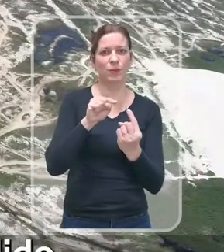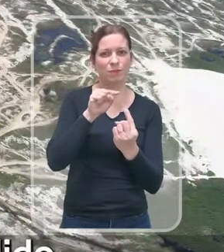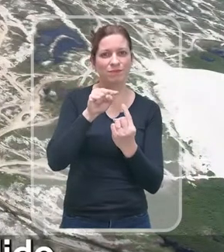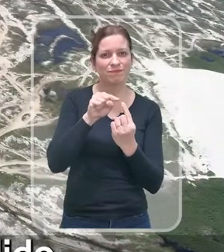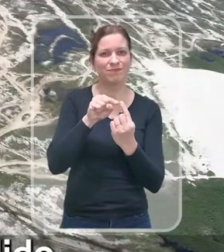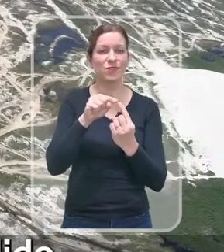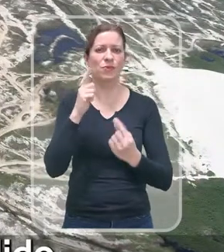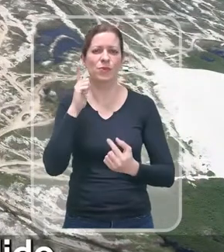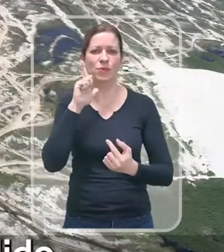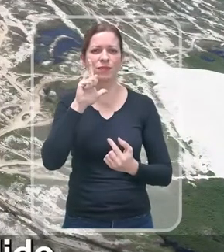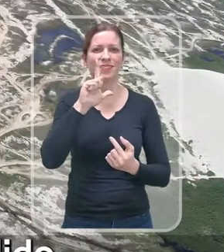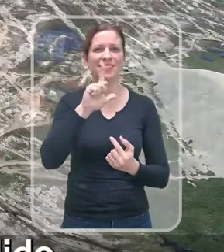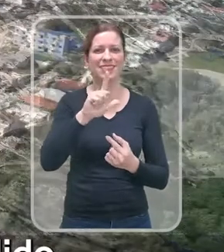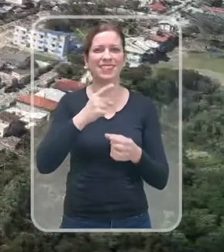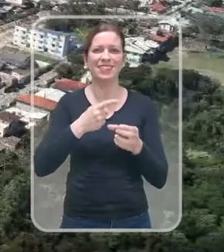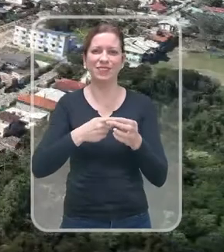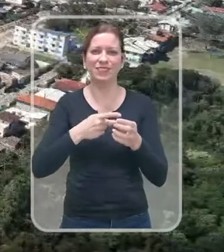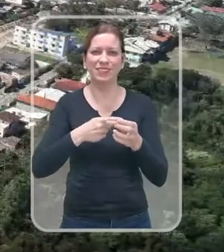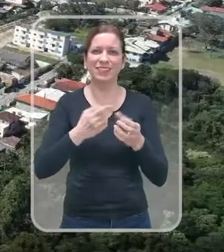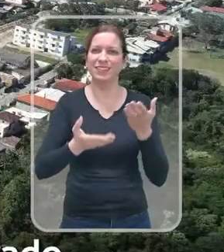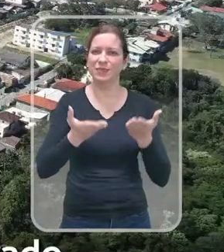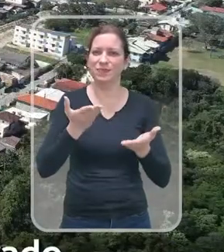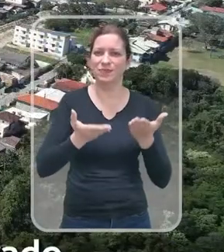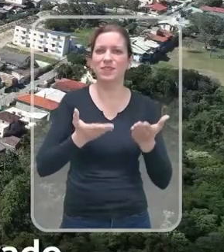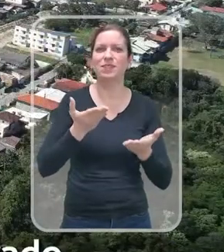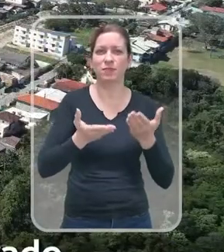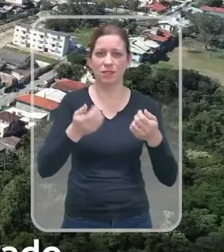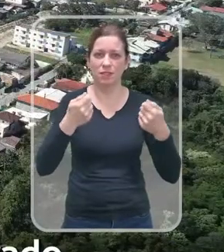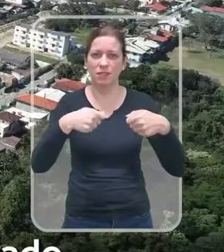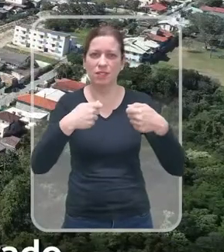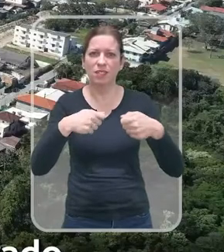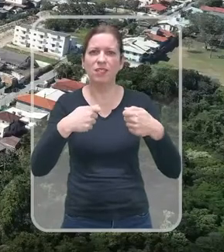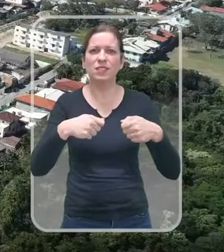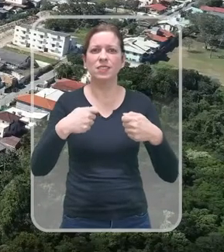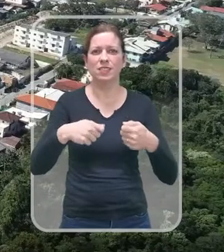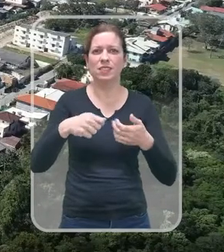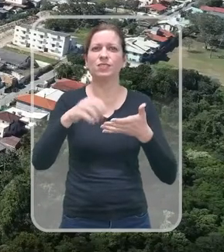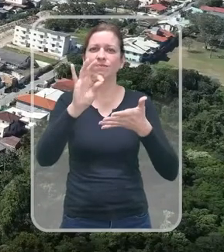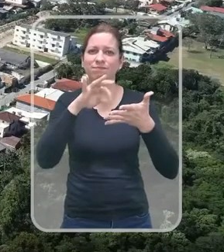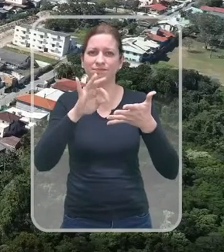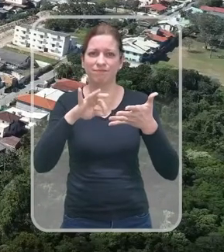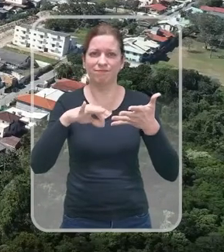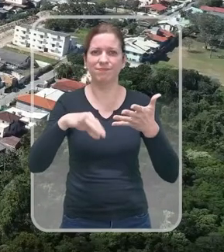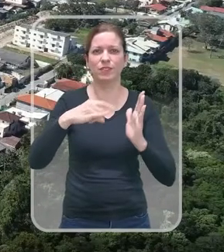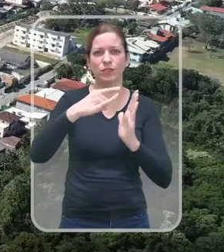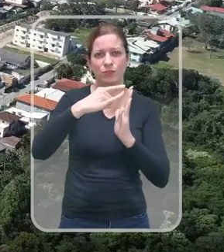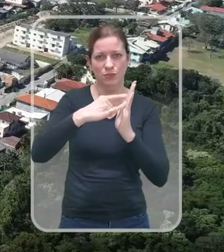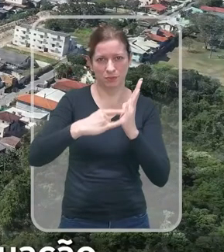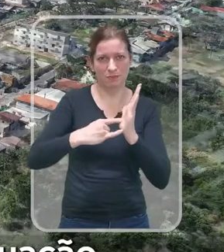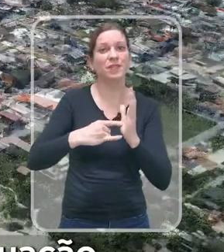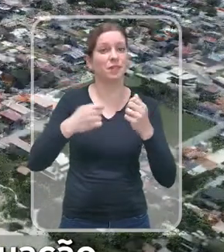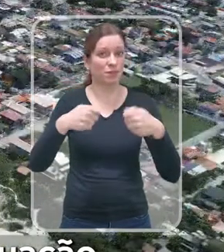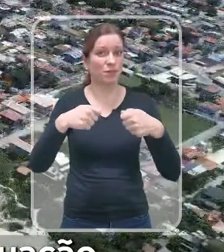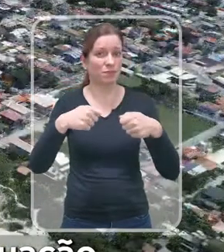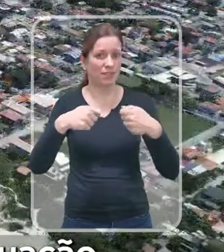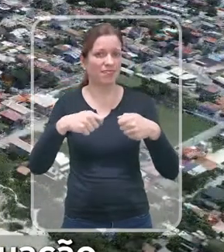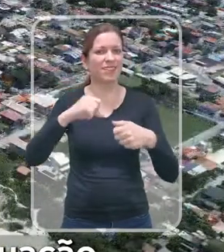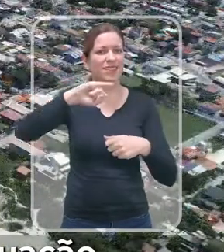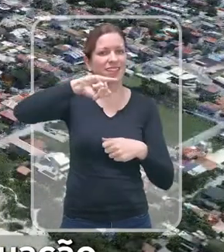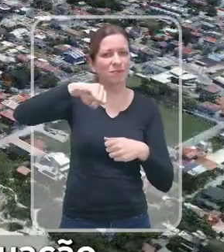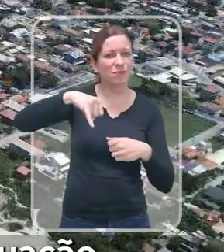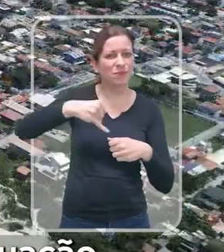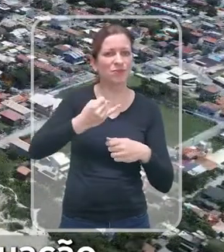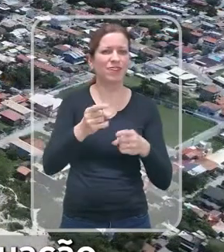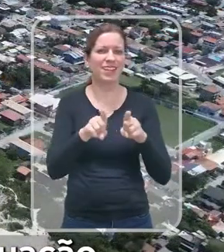As oportunidades que temos perdido para que tenhamos um desenvolvimento mais equilibrado, que inclua todos, também nos motivam a uma necessidade de